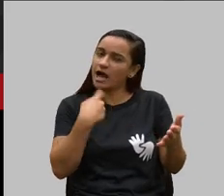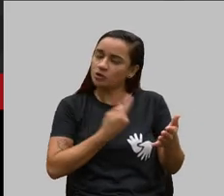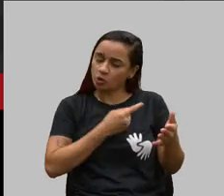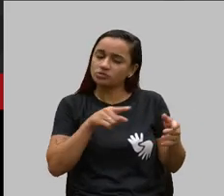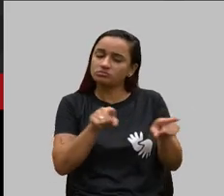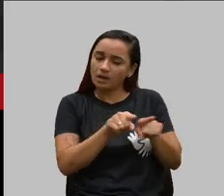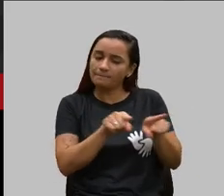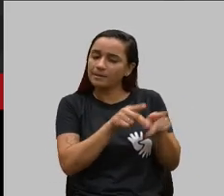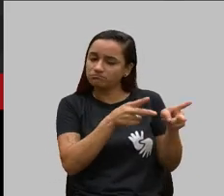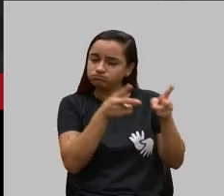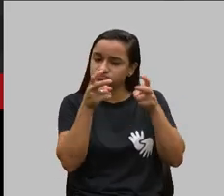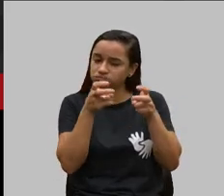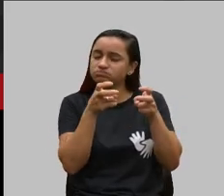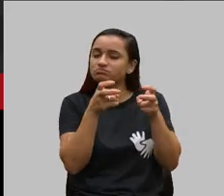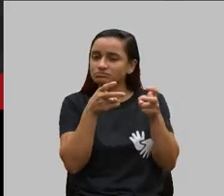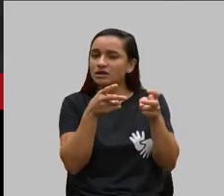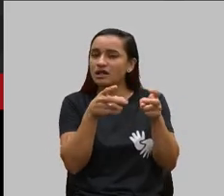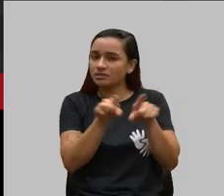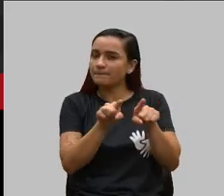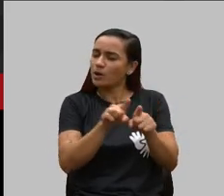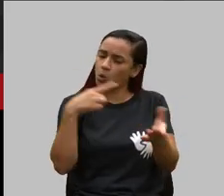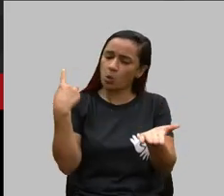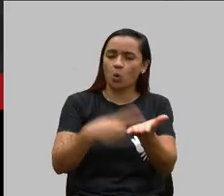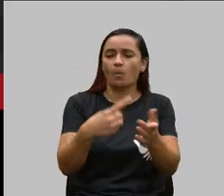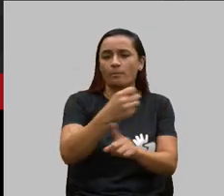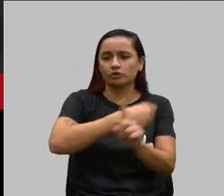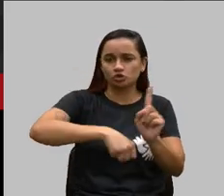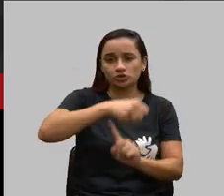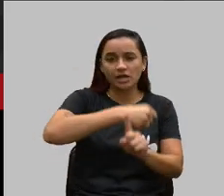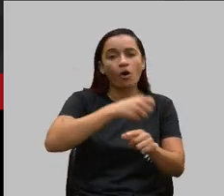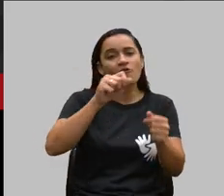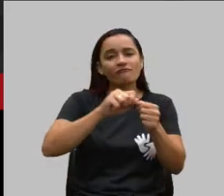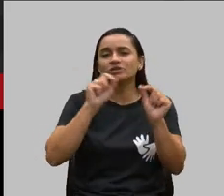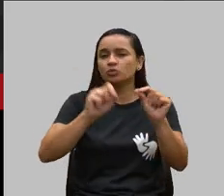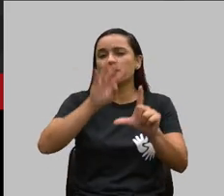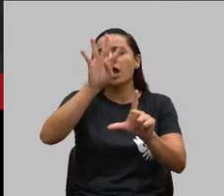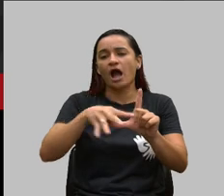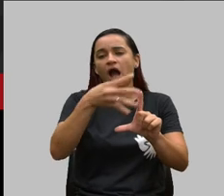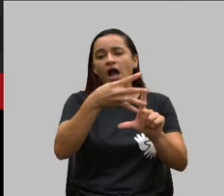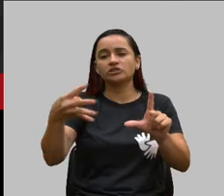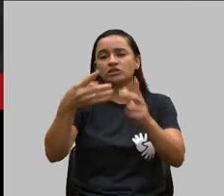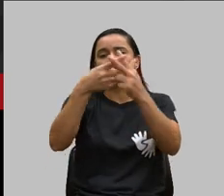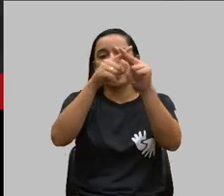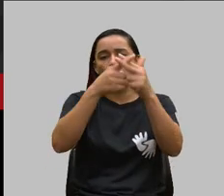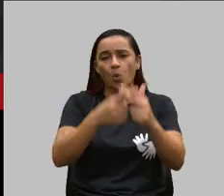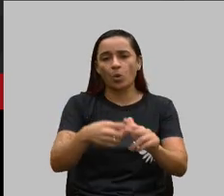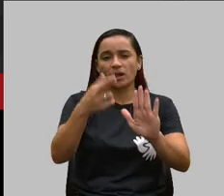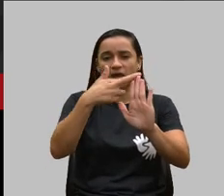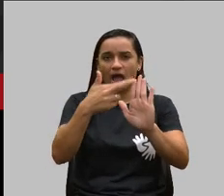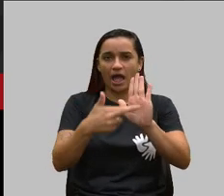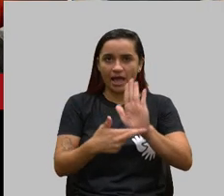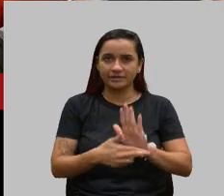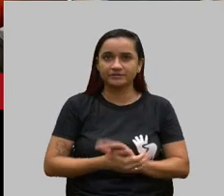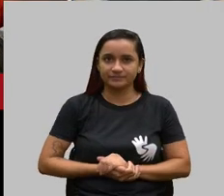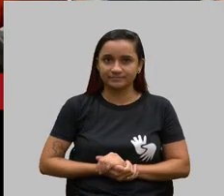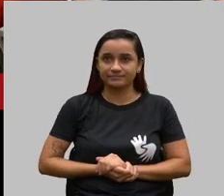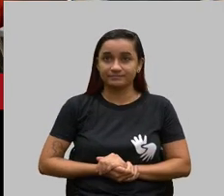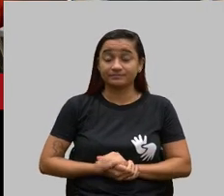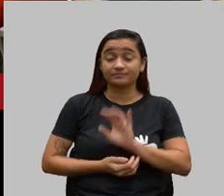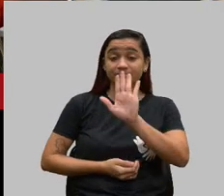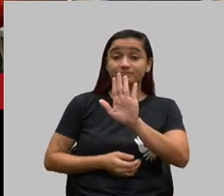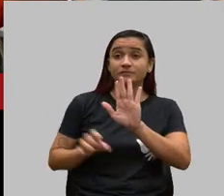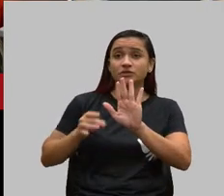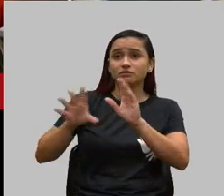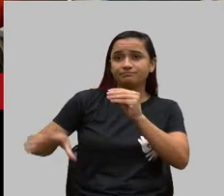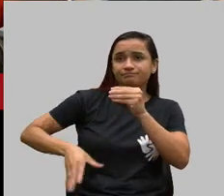compromisso social da agência, que é através da agenda regulatória para o aprimoramento das regras. Só para fazer um adendo